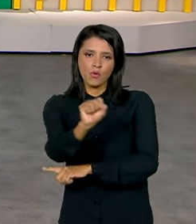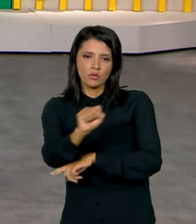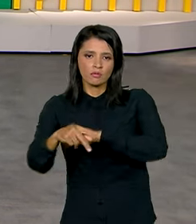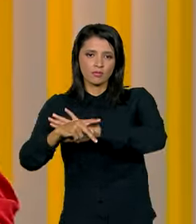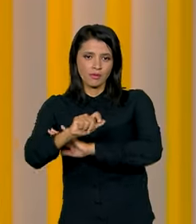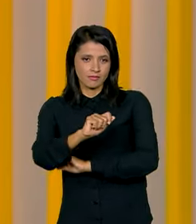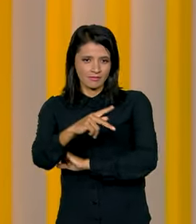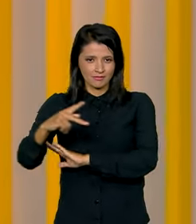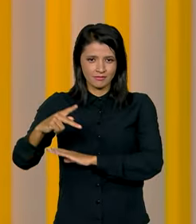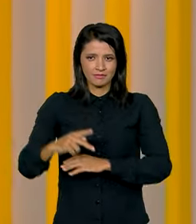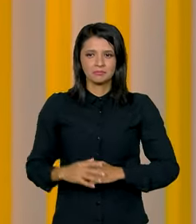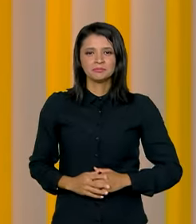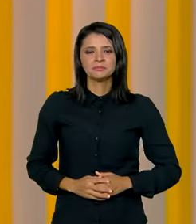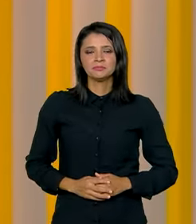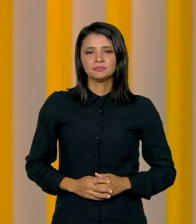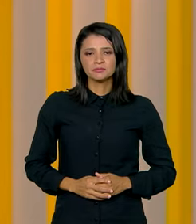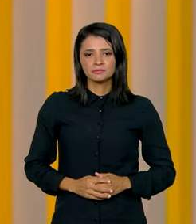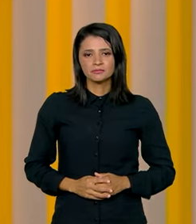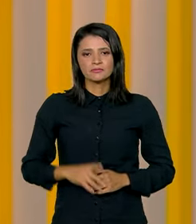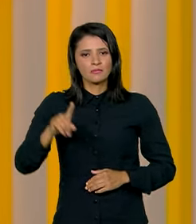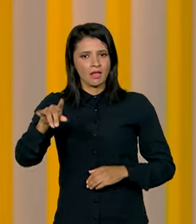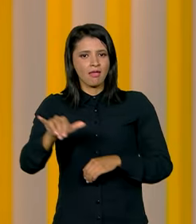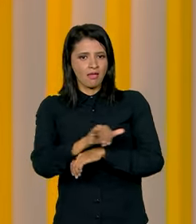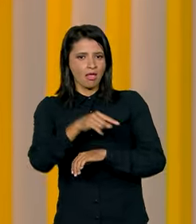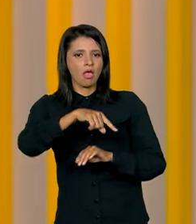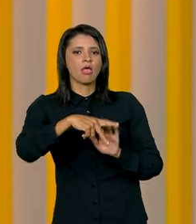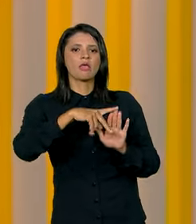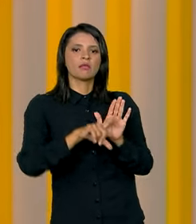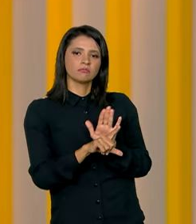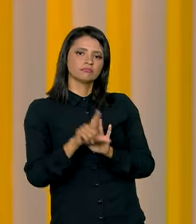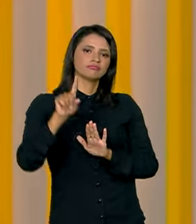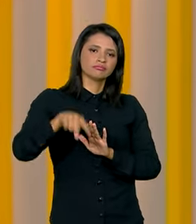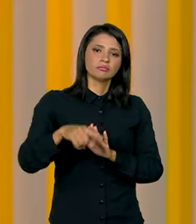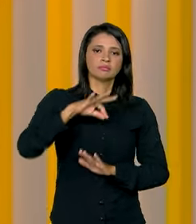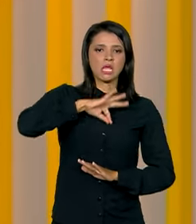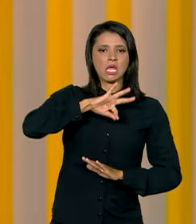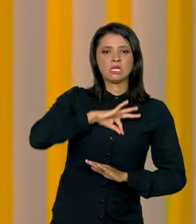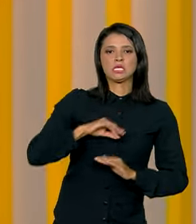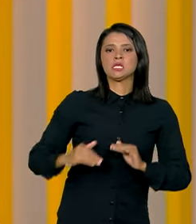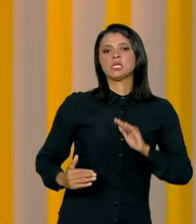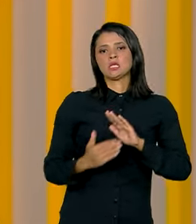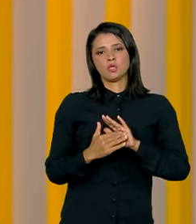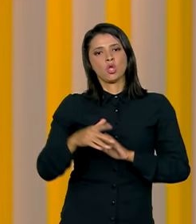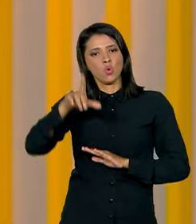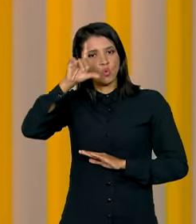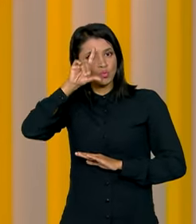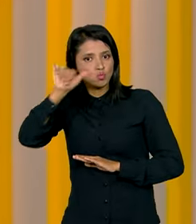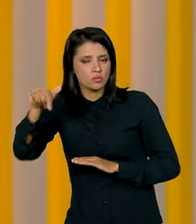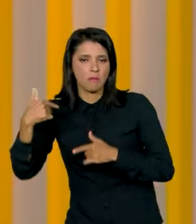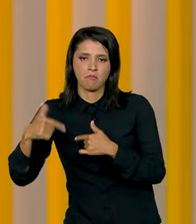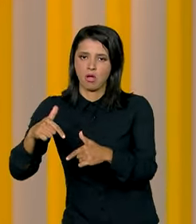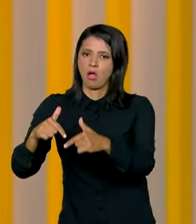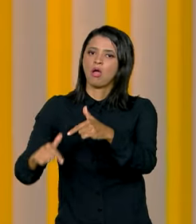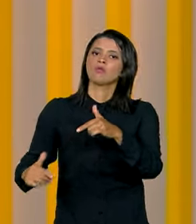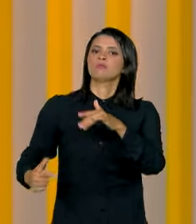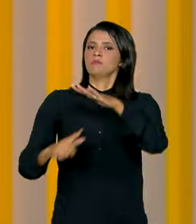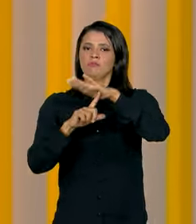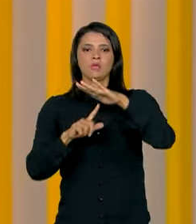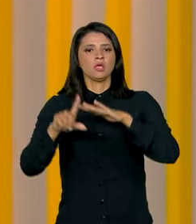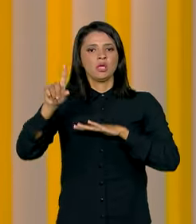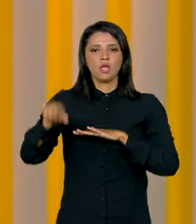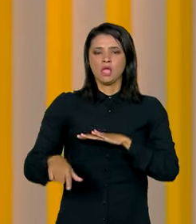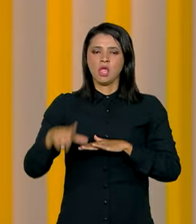aplicativo. A medida prevê remuneração mínima, um limite diário para a jornada e o fim da